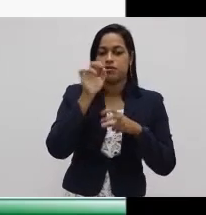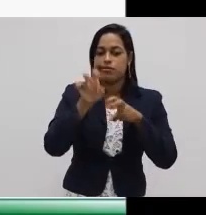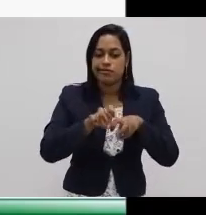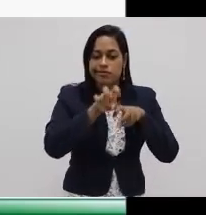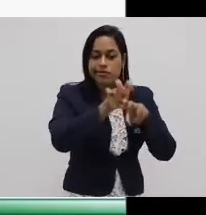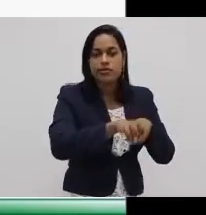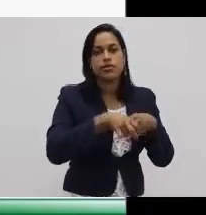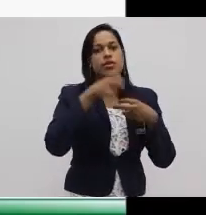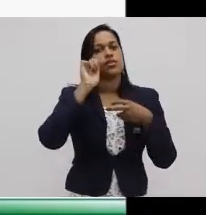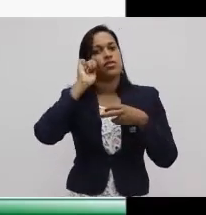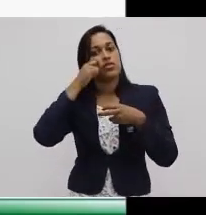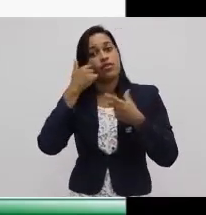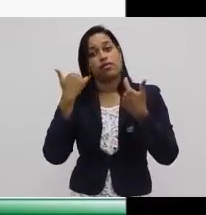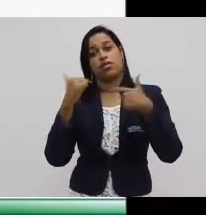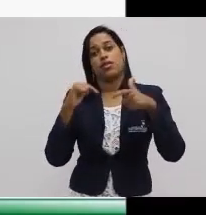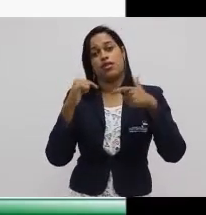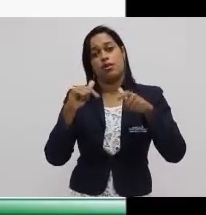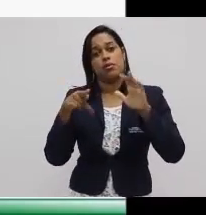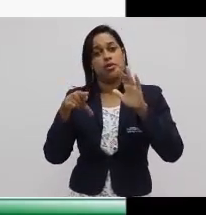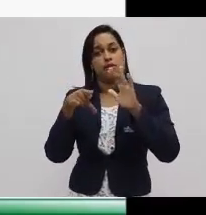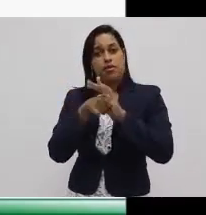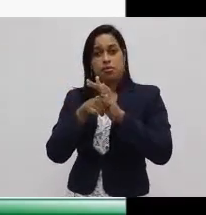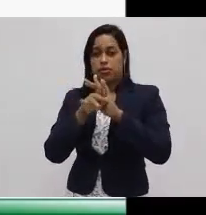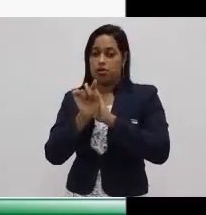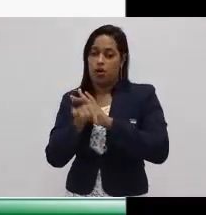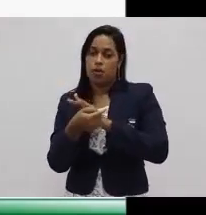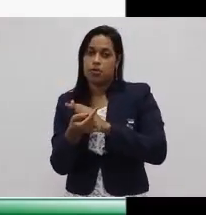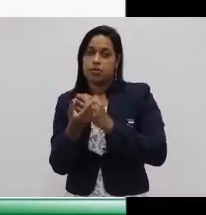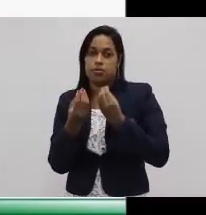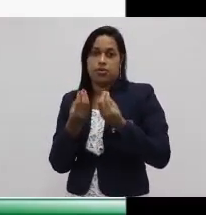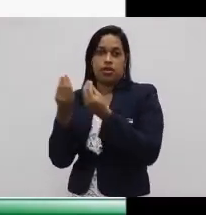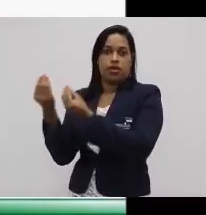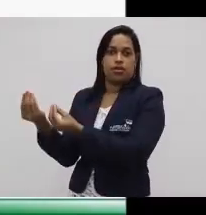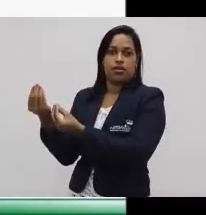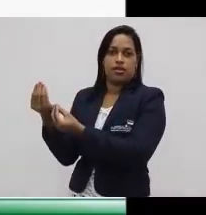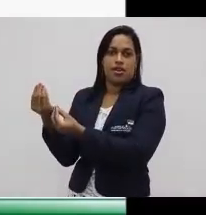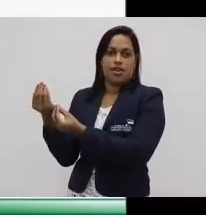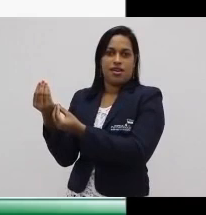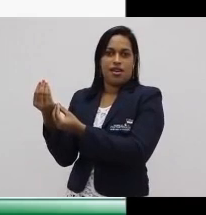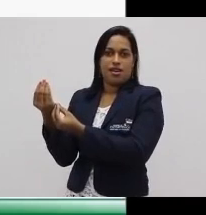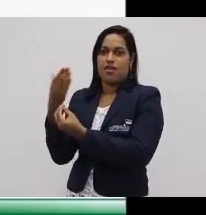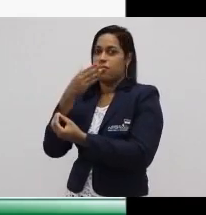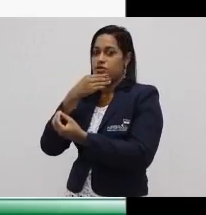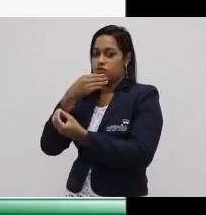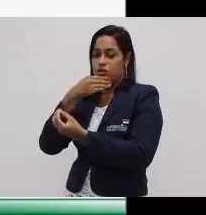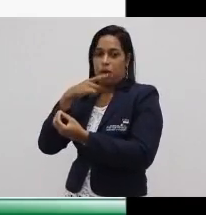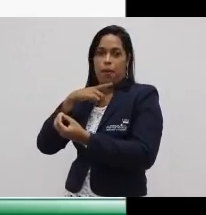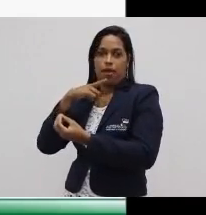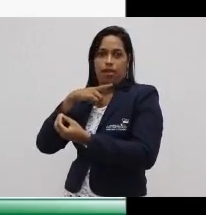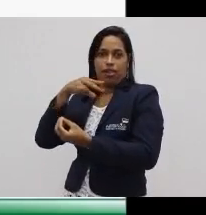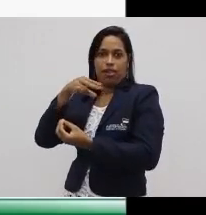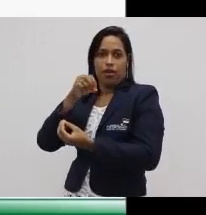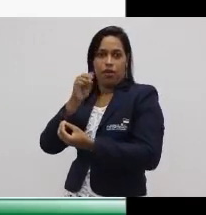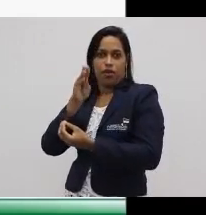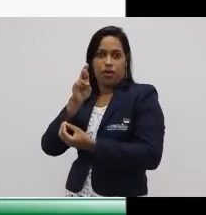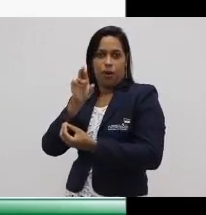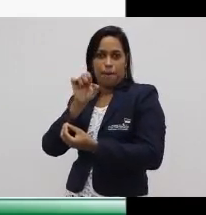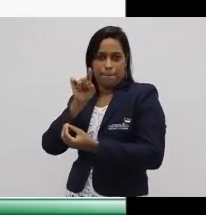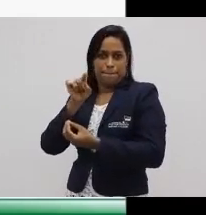escravos trabalhavam para entregar alguma coisa aos nobres. Claro, os escravos a gente já viu que não